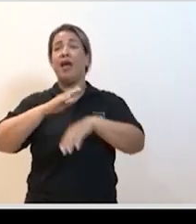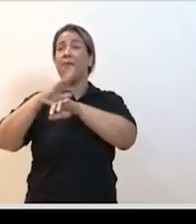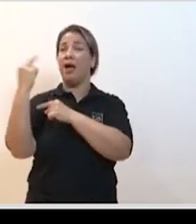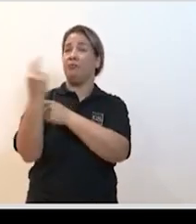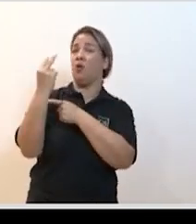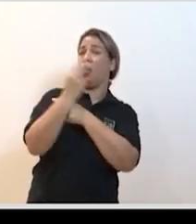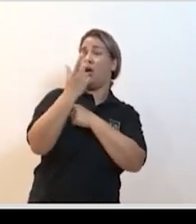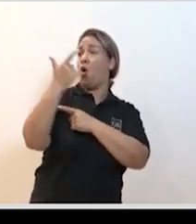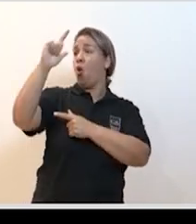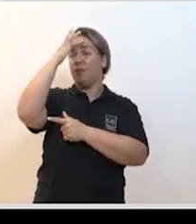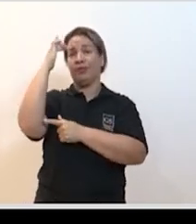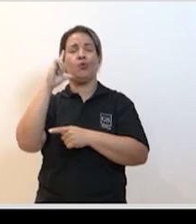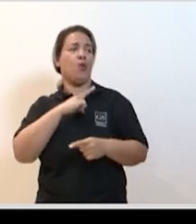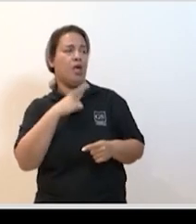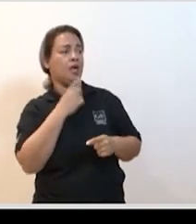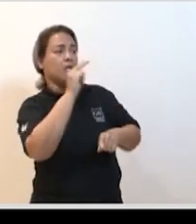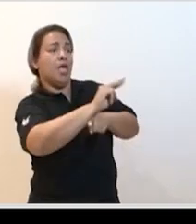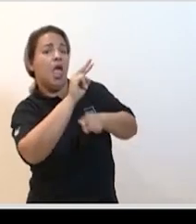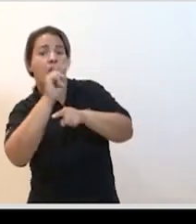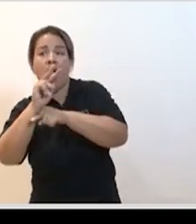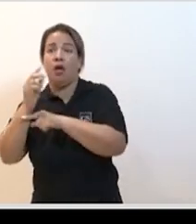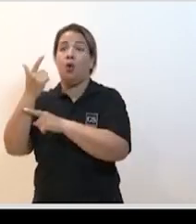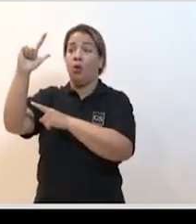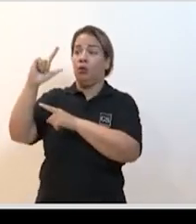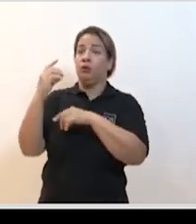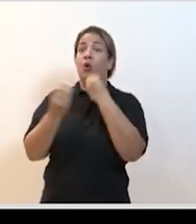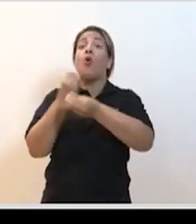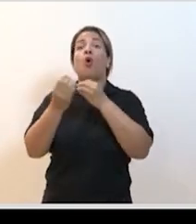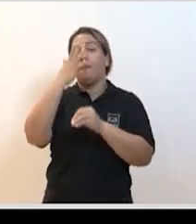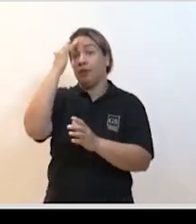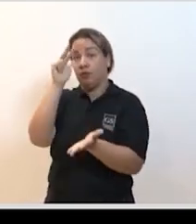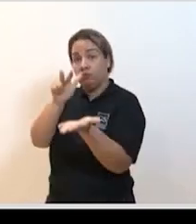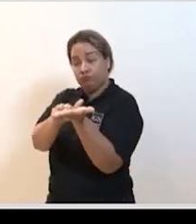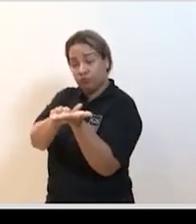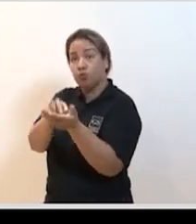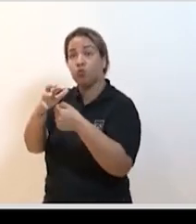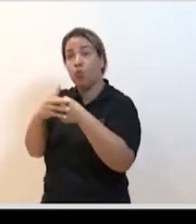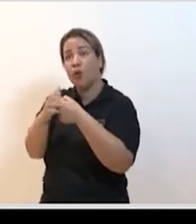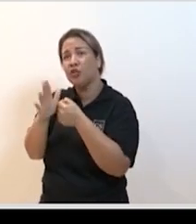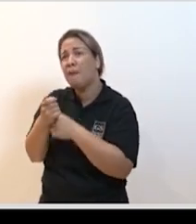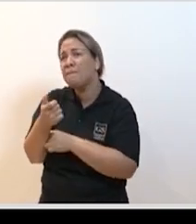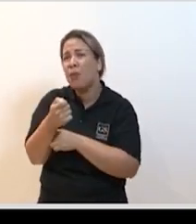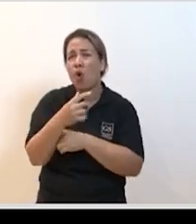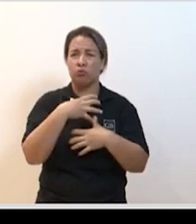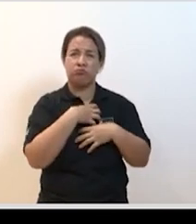as outras pessoas é muito mais para que os pacientes oligosintomáticos com pouco sintoma não